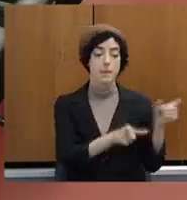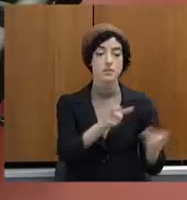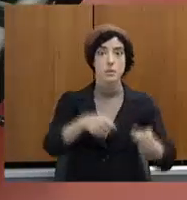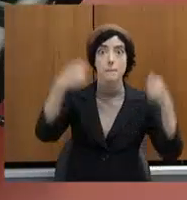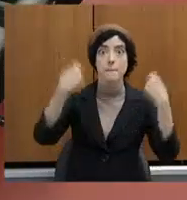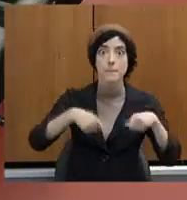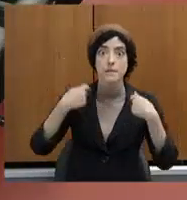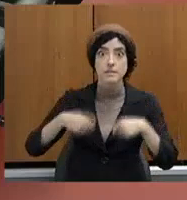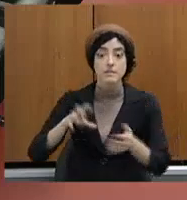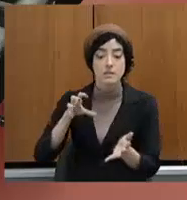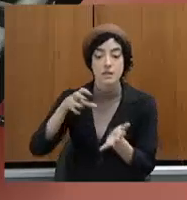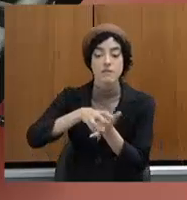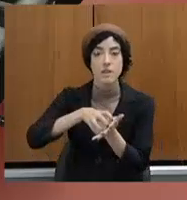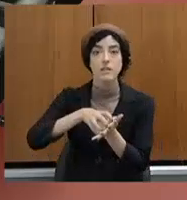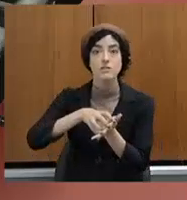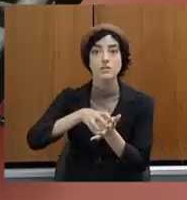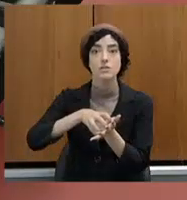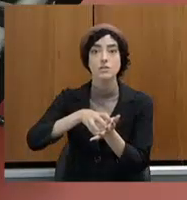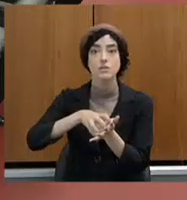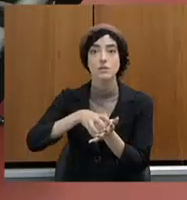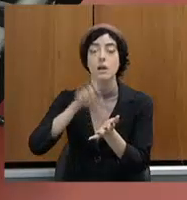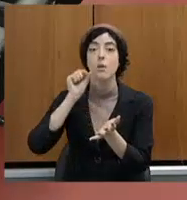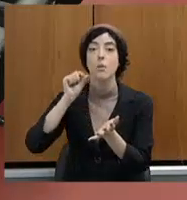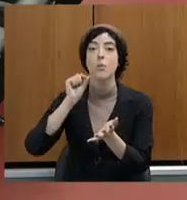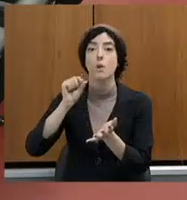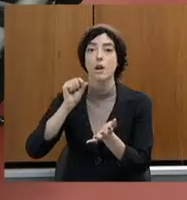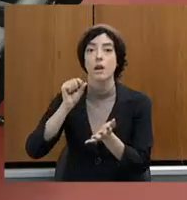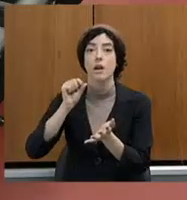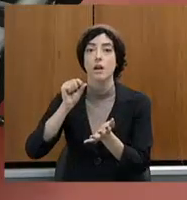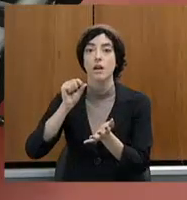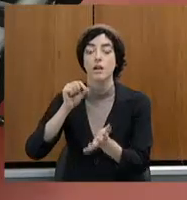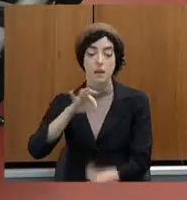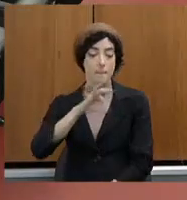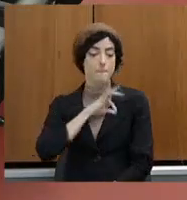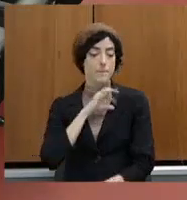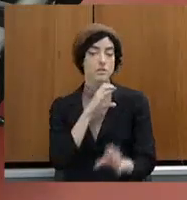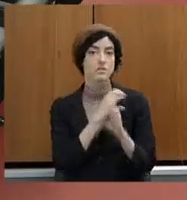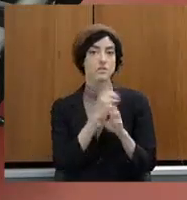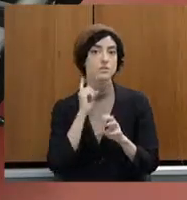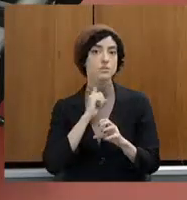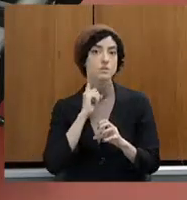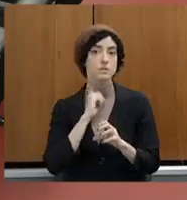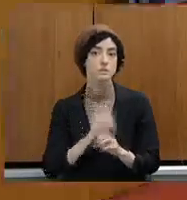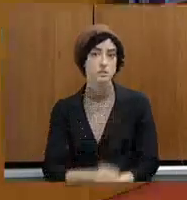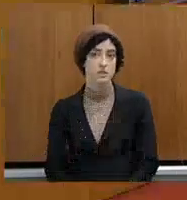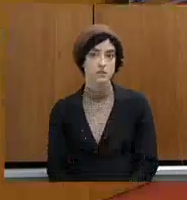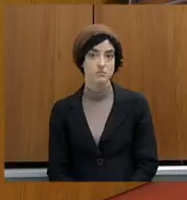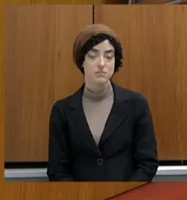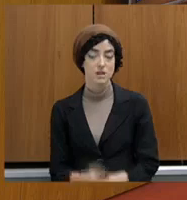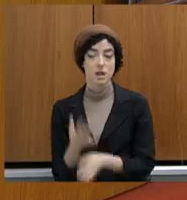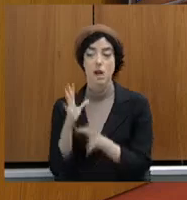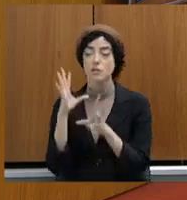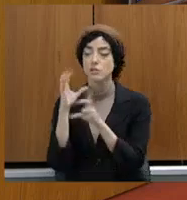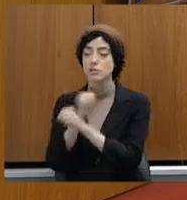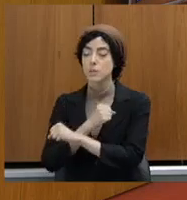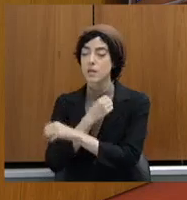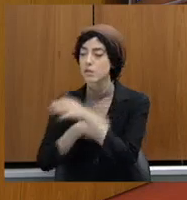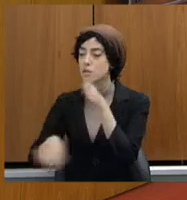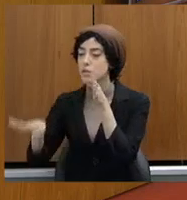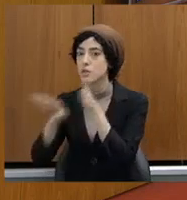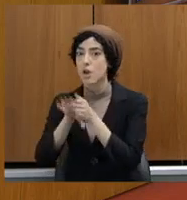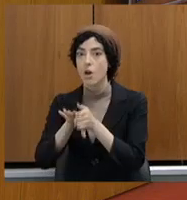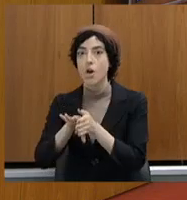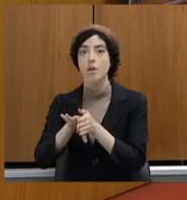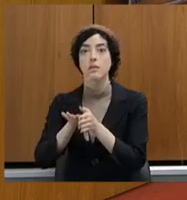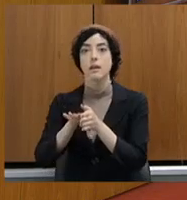mais efetivo é a Polícia Civil de Estado de Minas Gerais entre as Forças de Segurança Pública. É ela que tem o maior déficit. Então,